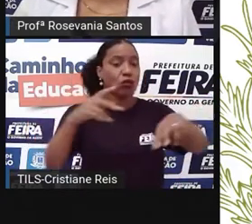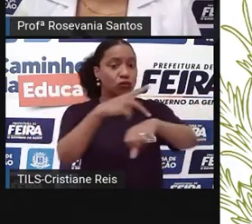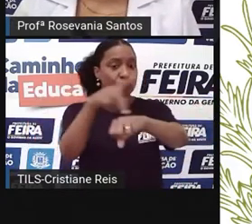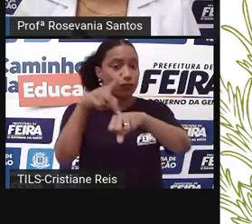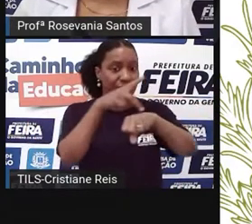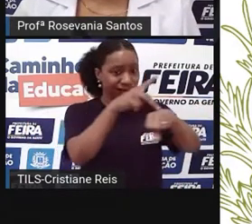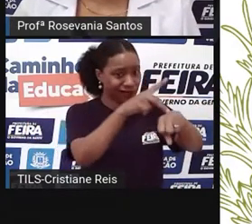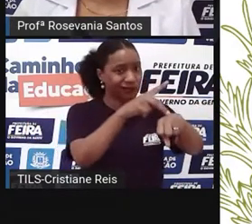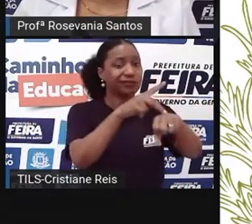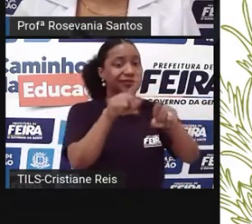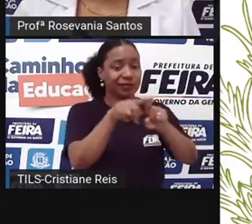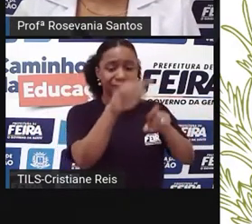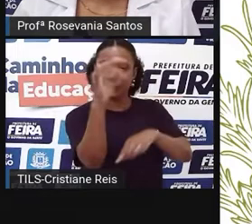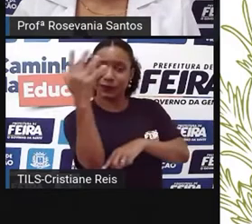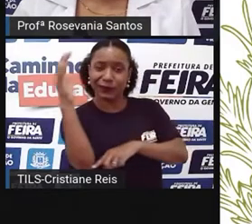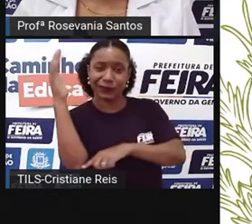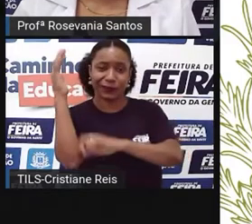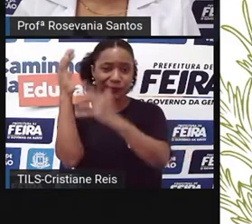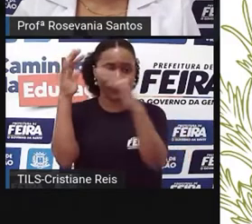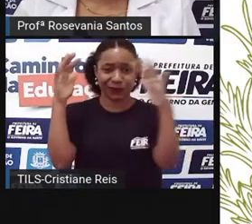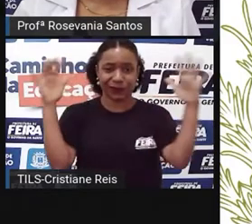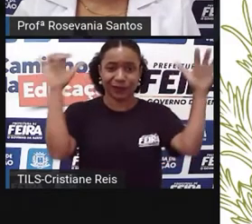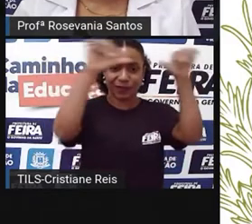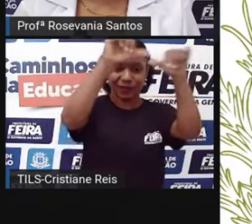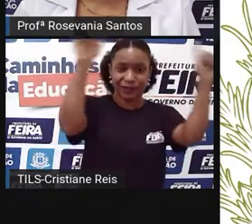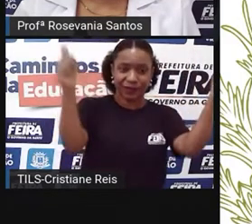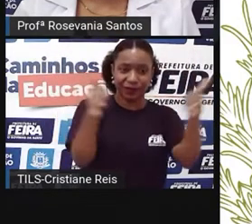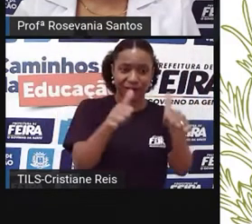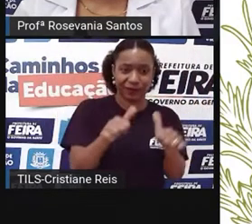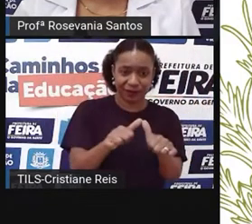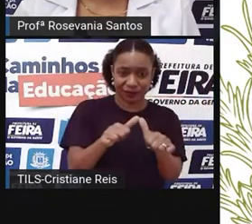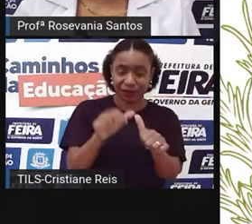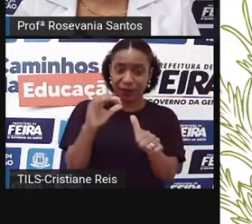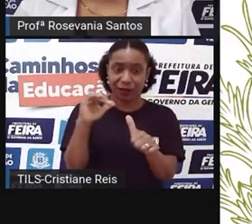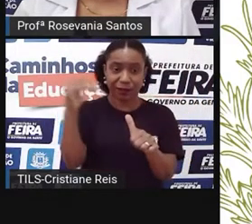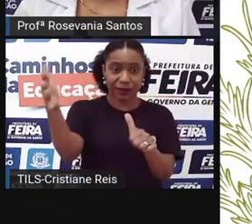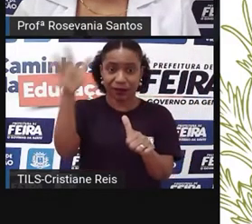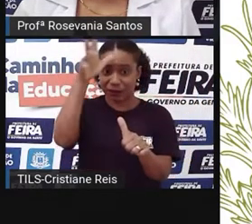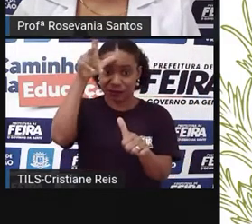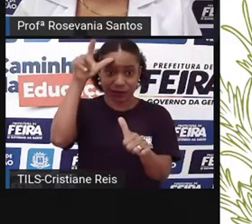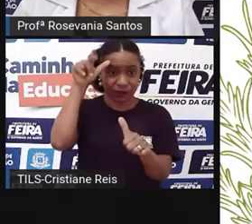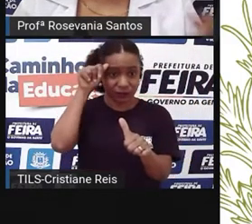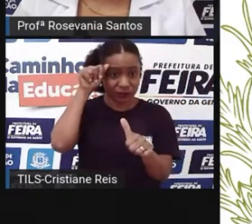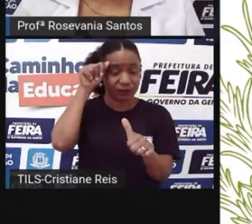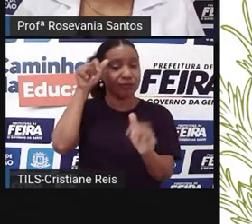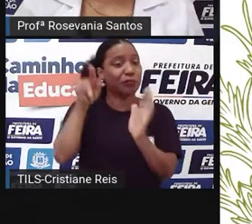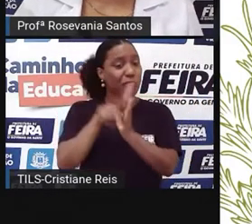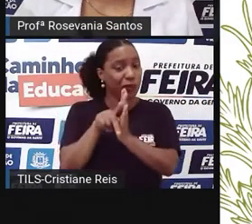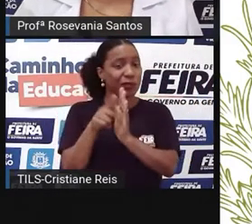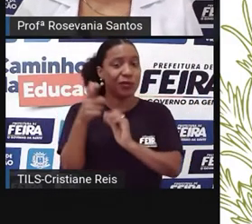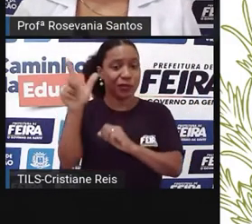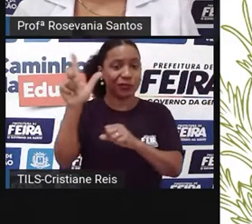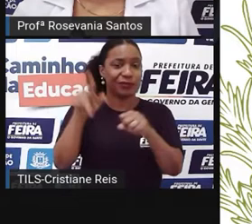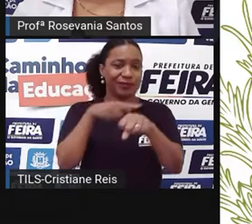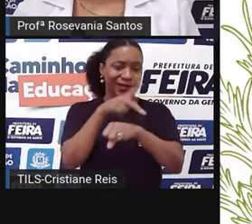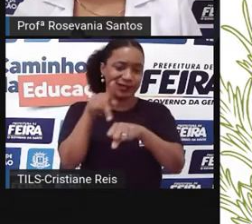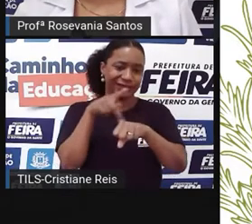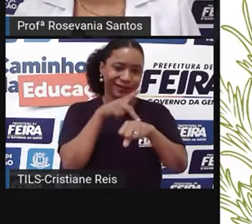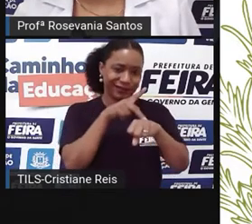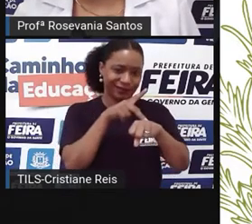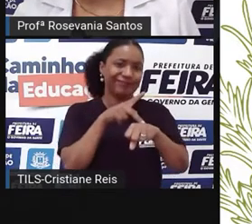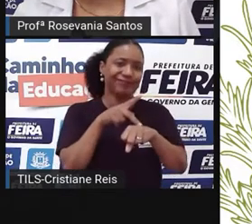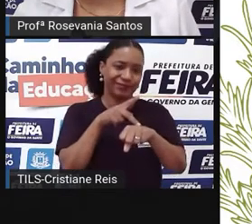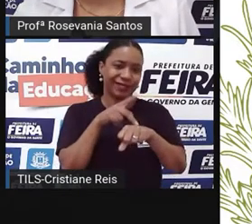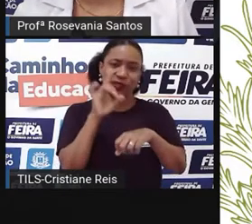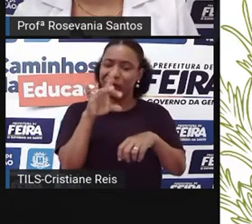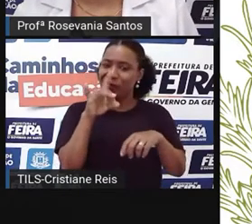A gente tem, né, essa, toda essa área limite aqui, entre ela, a Amazônia, ela continua. Então, ela não é